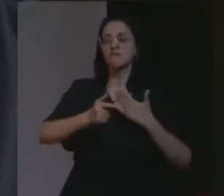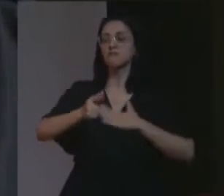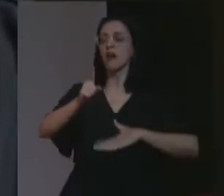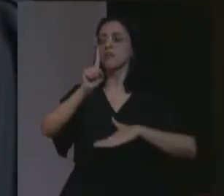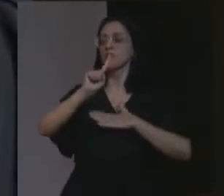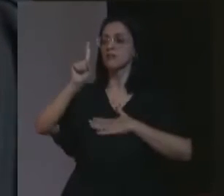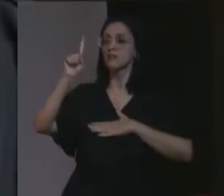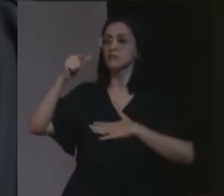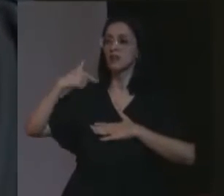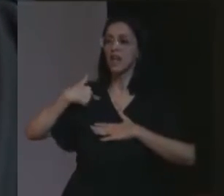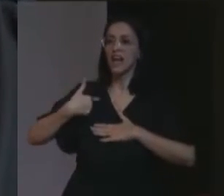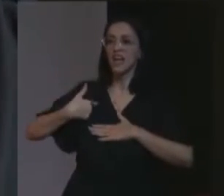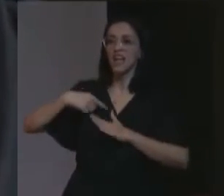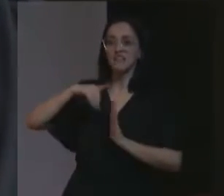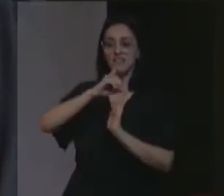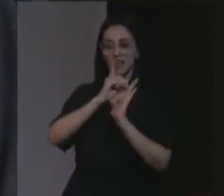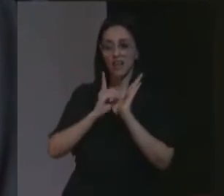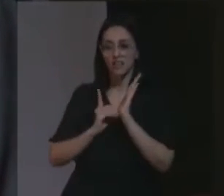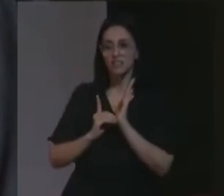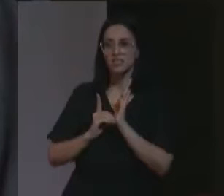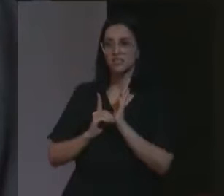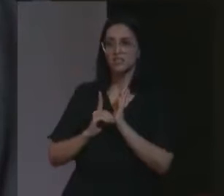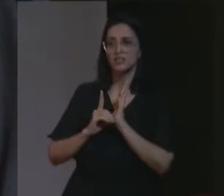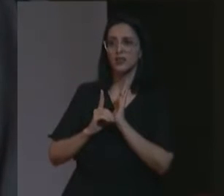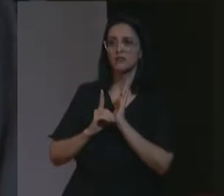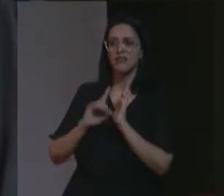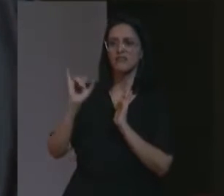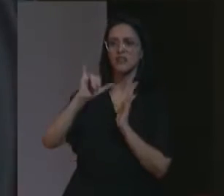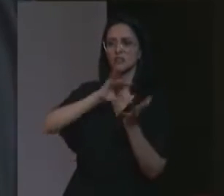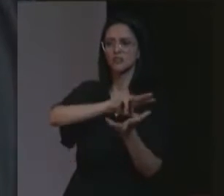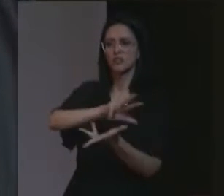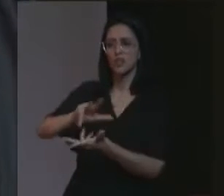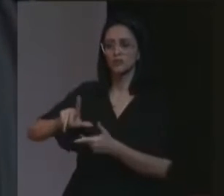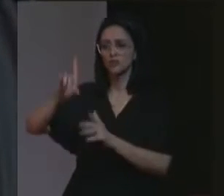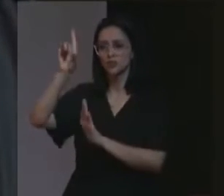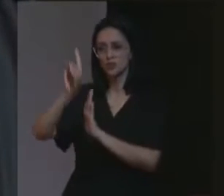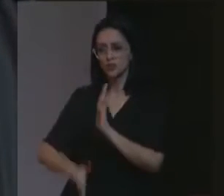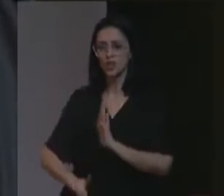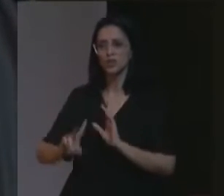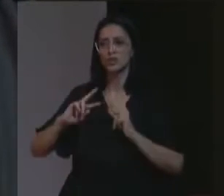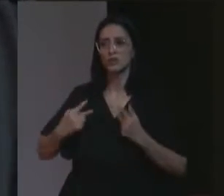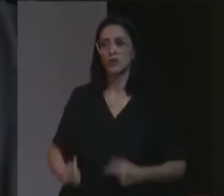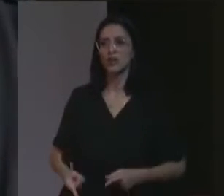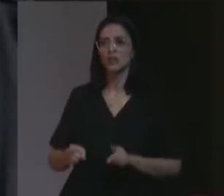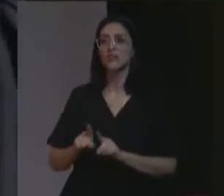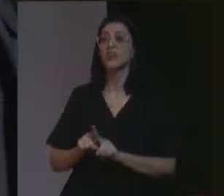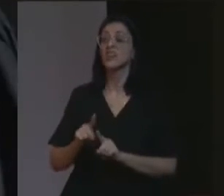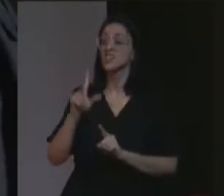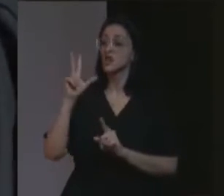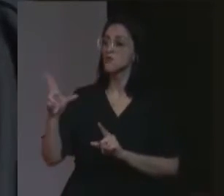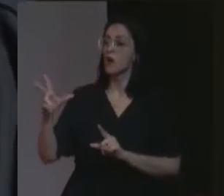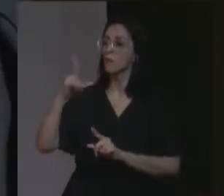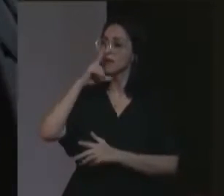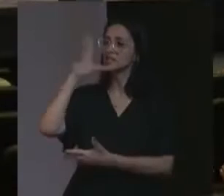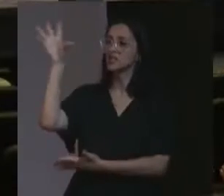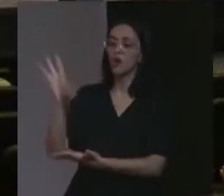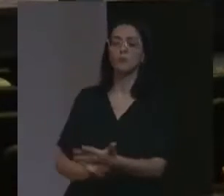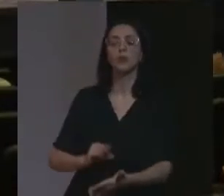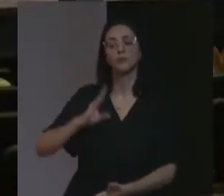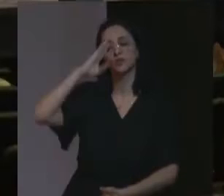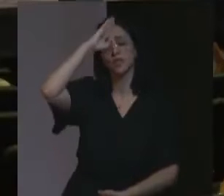a declaração, universal, de direitos, dos homens, e nos tornamos, bolsonaristas, muito obrigado,